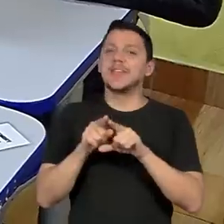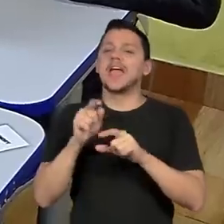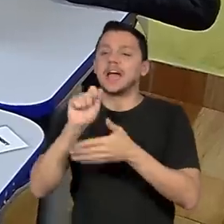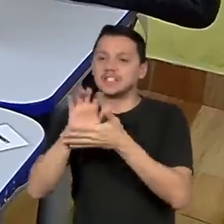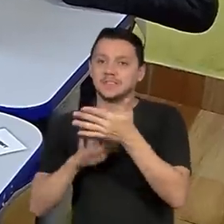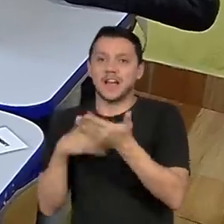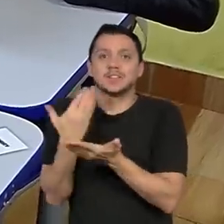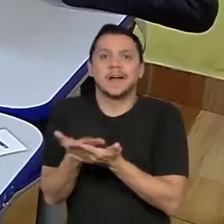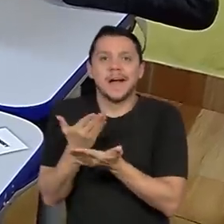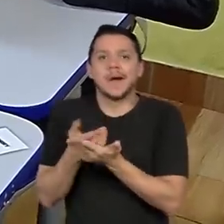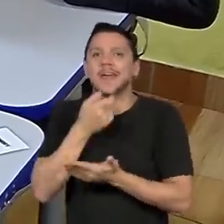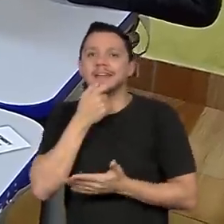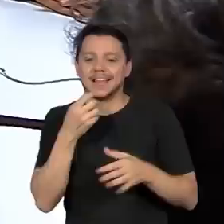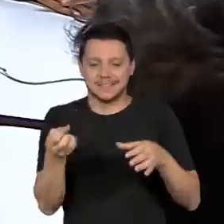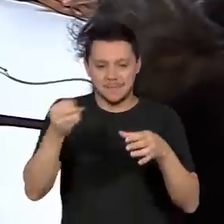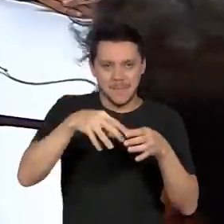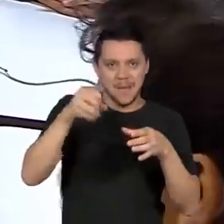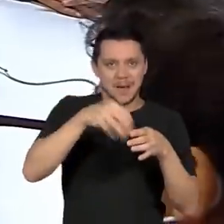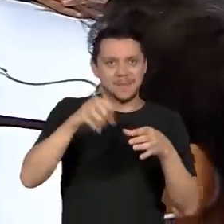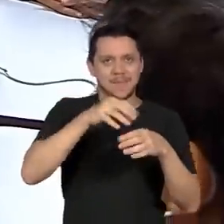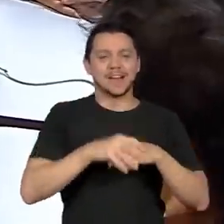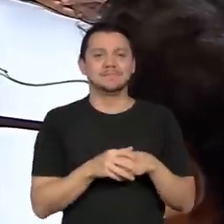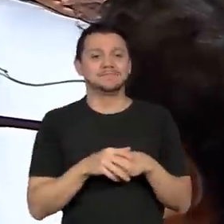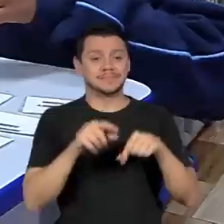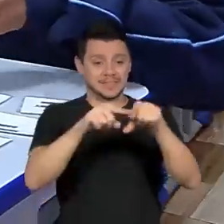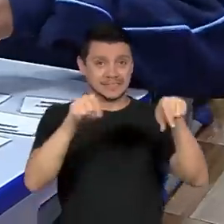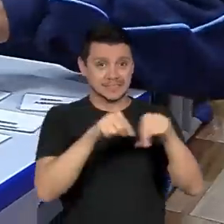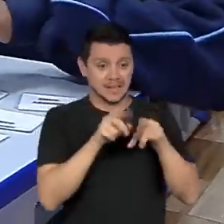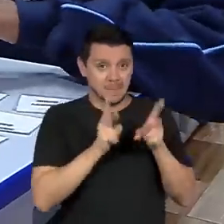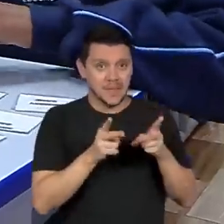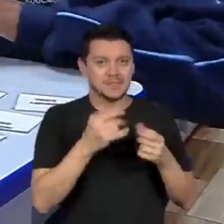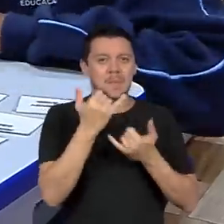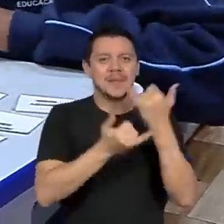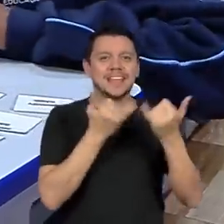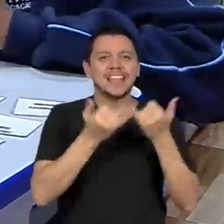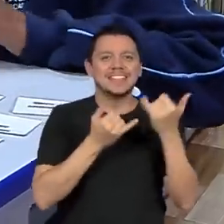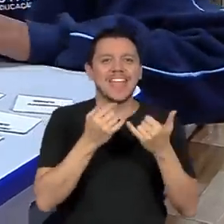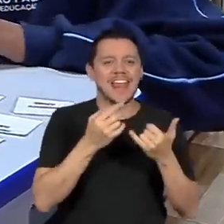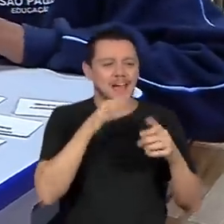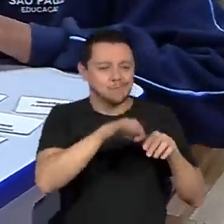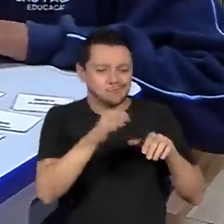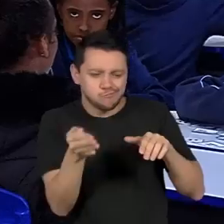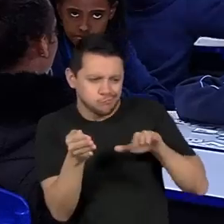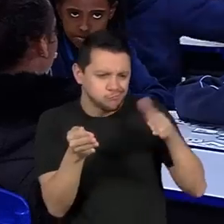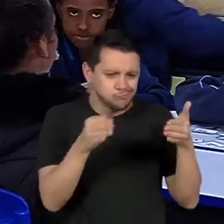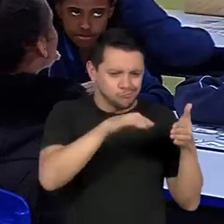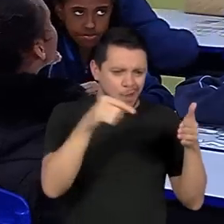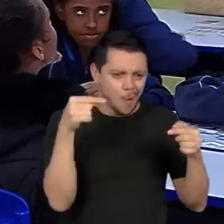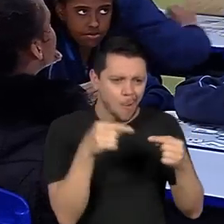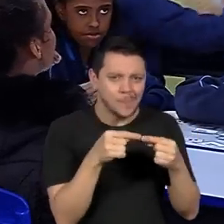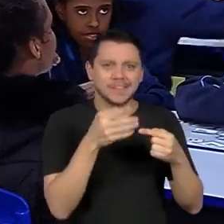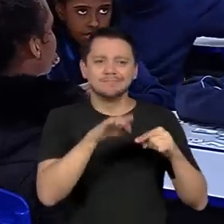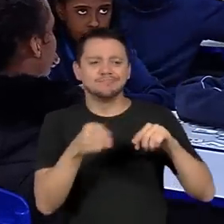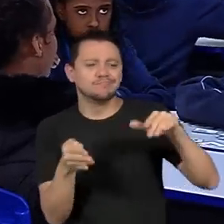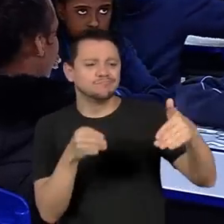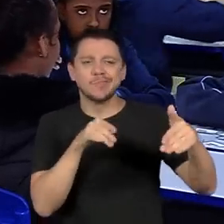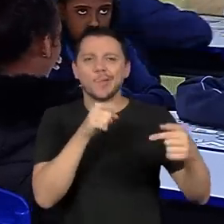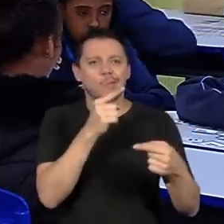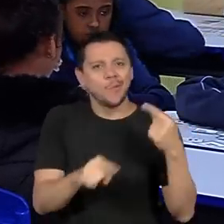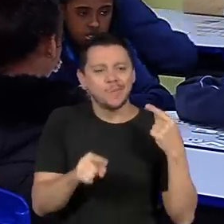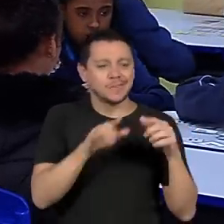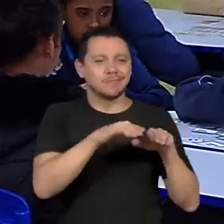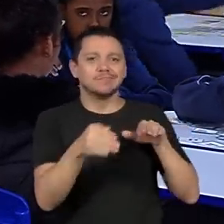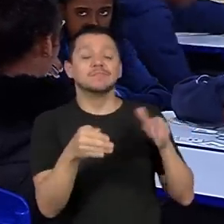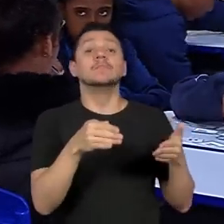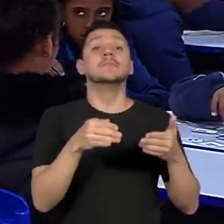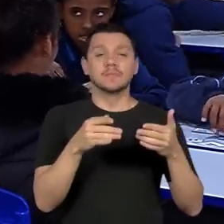Nessa sala, o jogo da memória alcibia nos conteúdos do verbo to be. Eu pensei, por que não solicitar